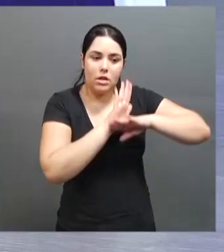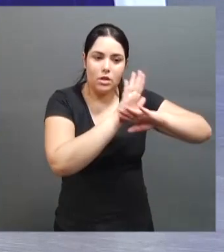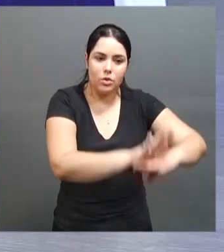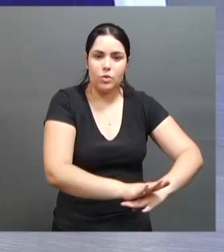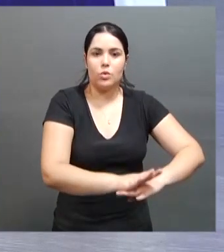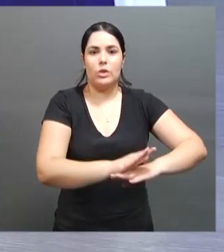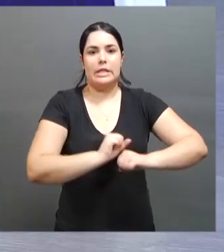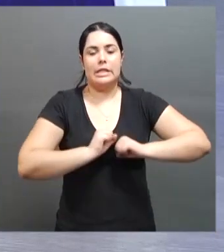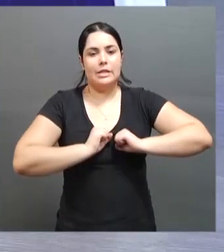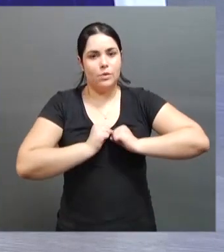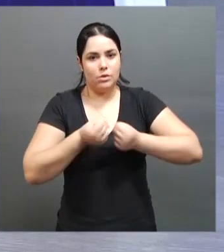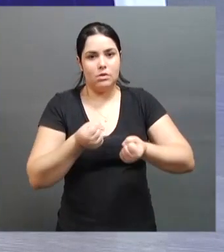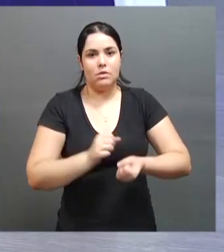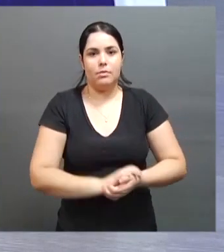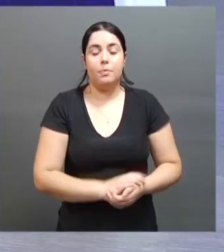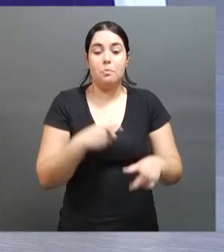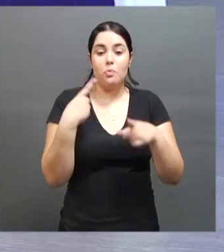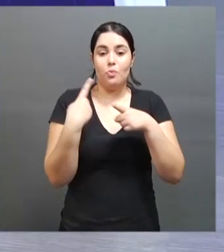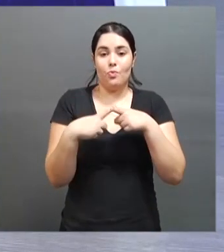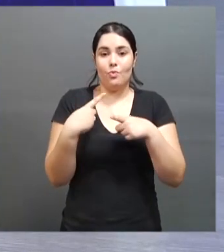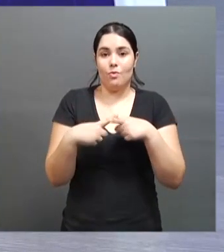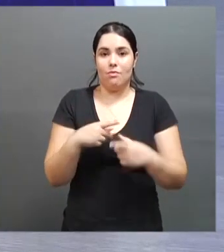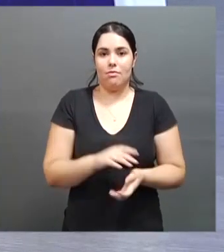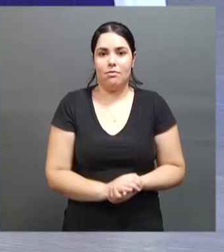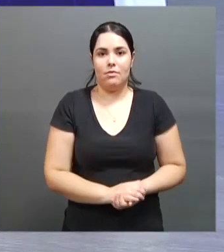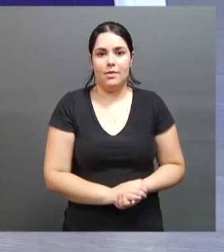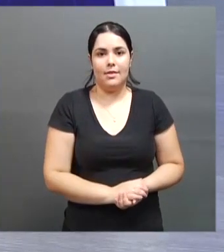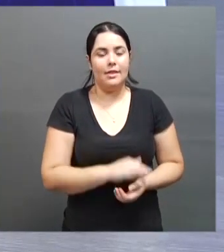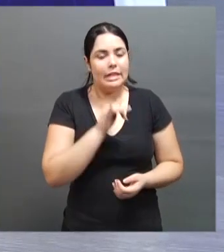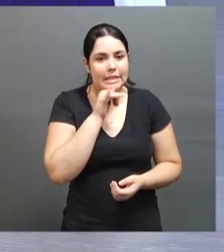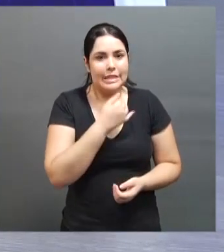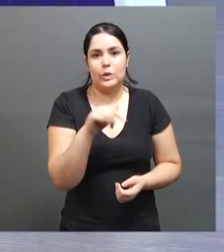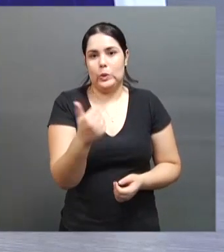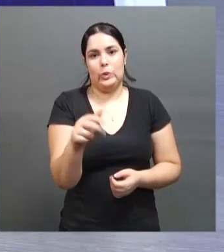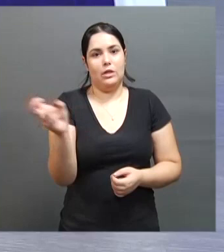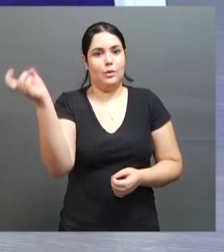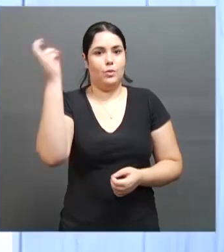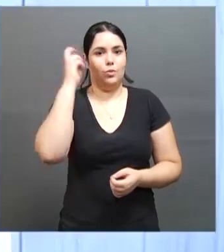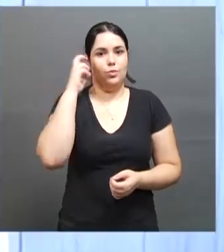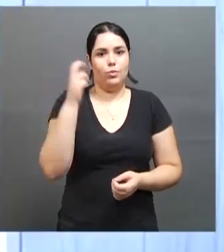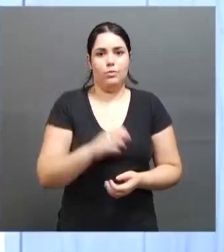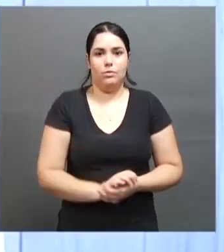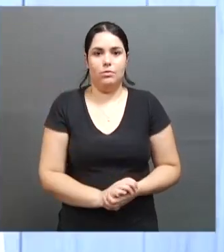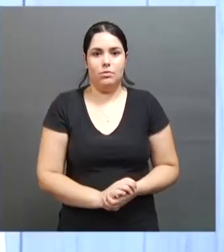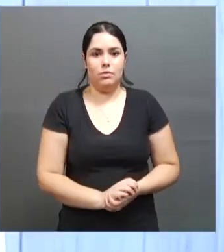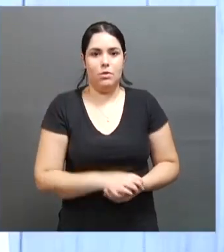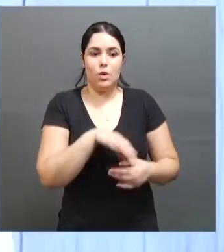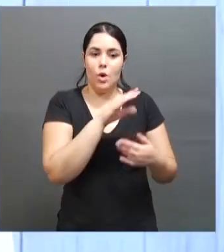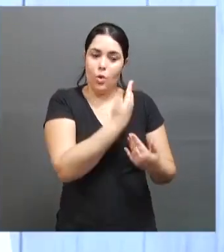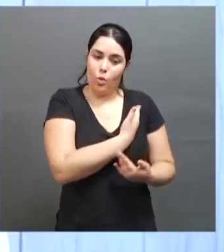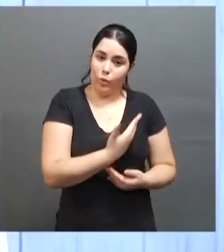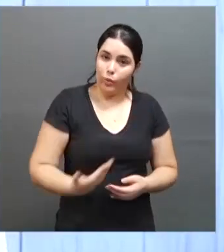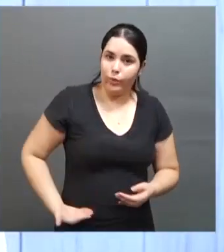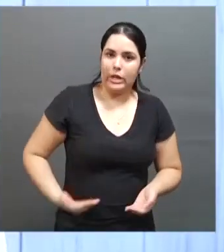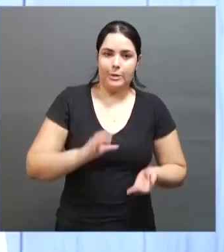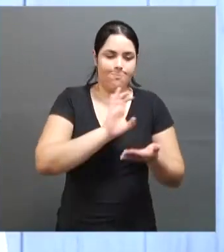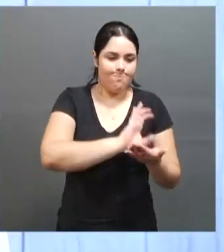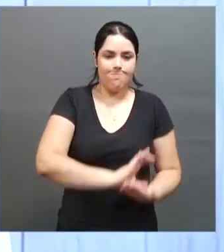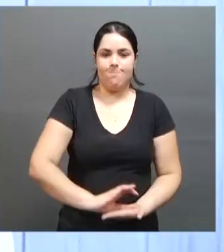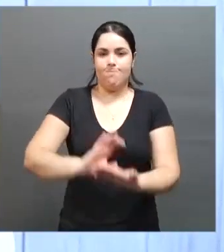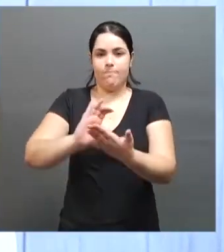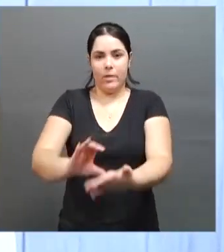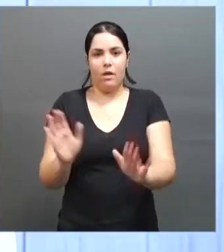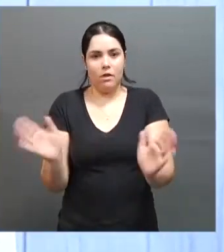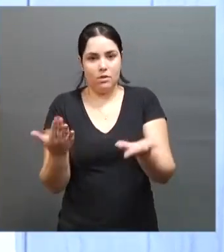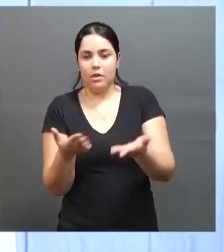para se dedicar ao esporte. Porque a gente, infelizmente, não tem essa cultura dos governos incentivarem a